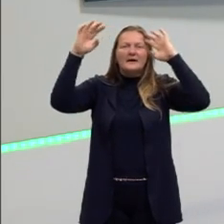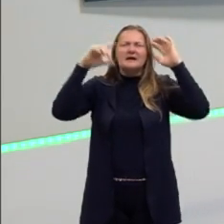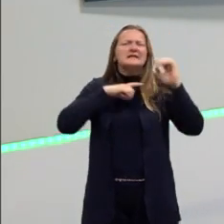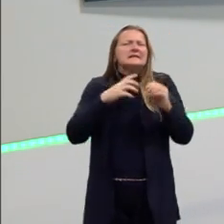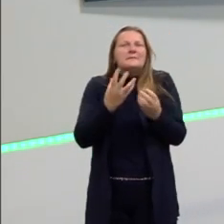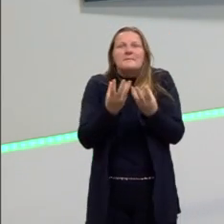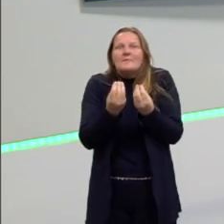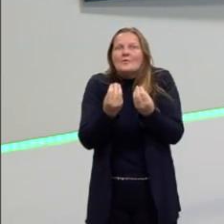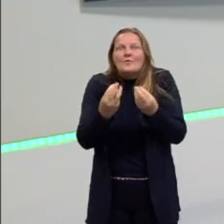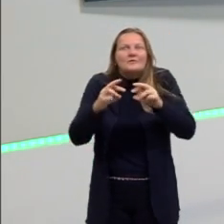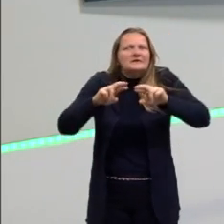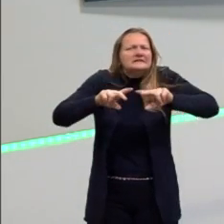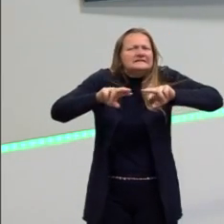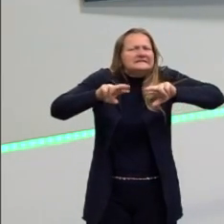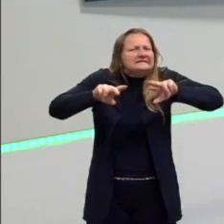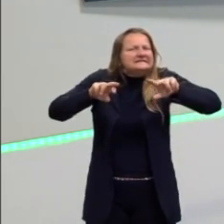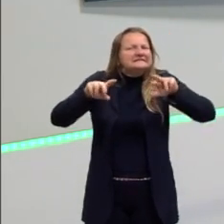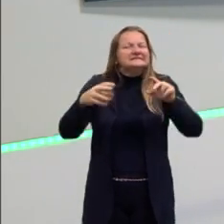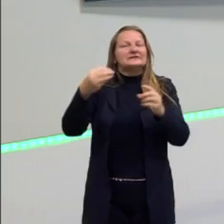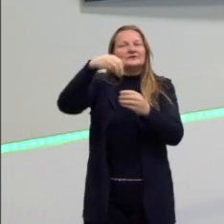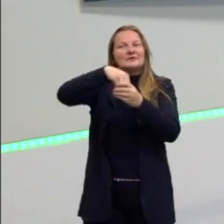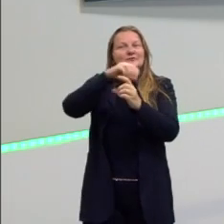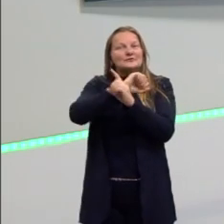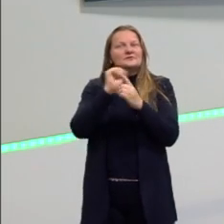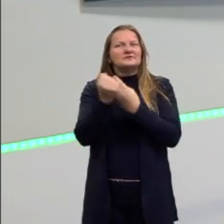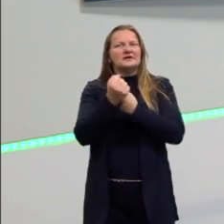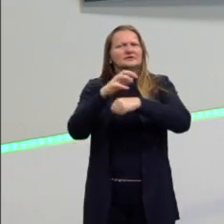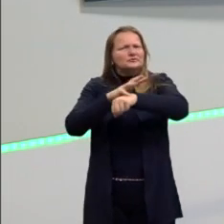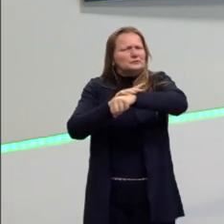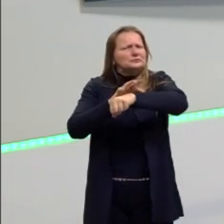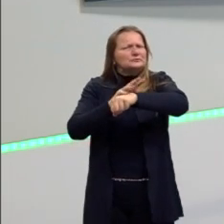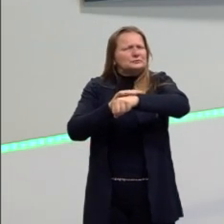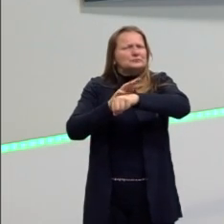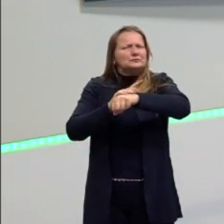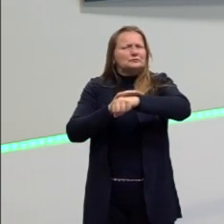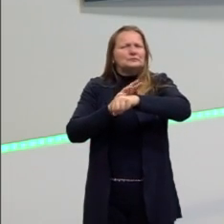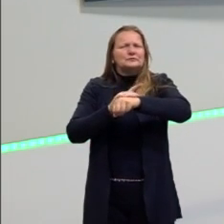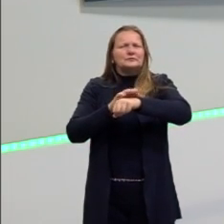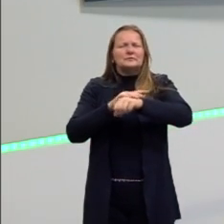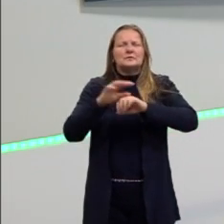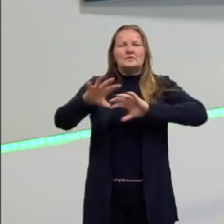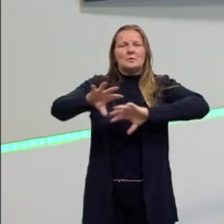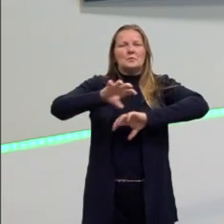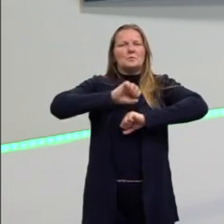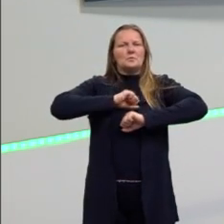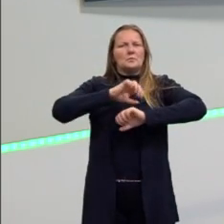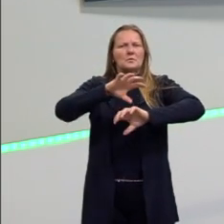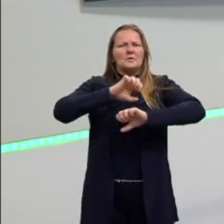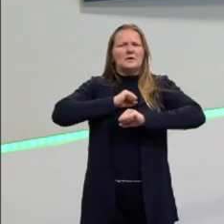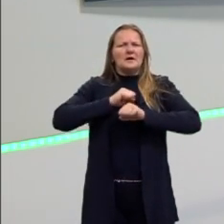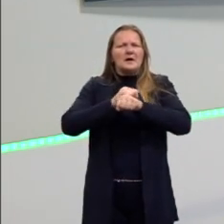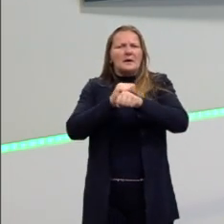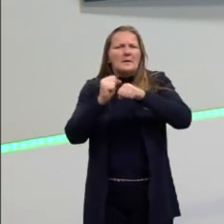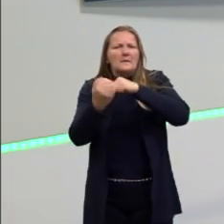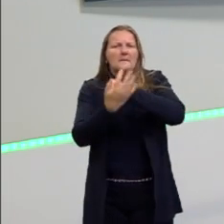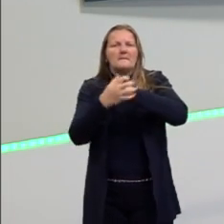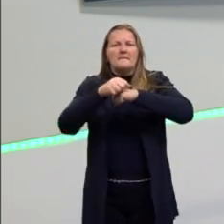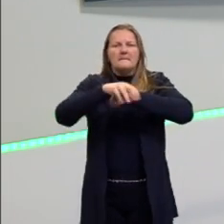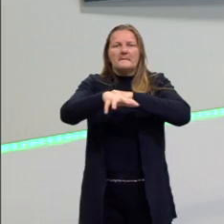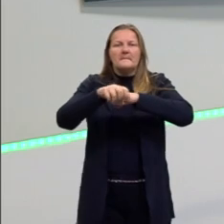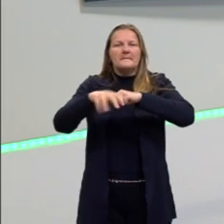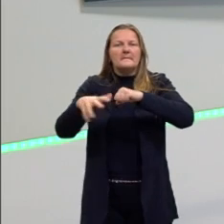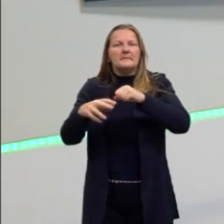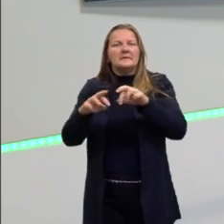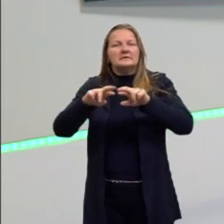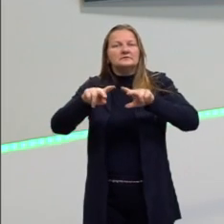doenças que existem na sociedade, no mundo, doenças endêmicas também, tantas pandemias, endemias,